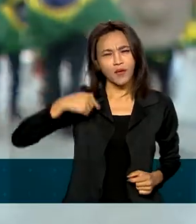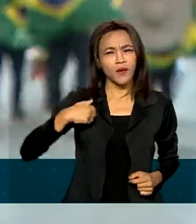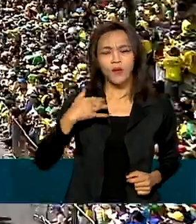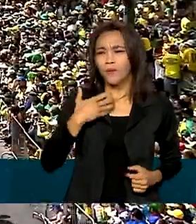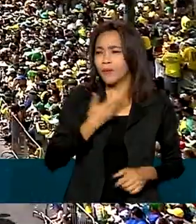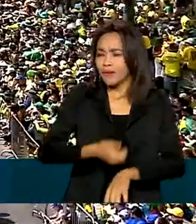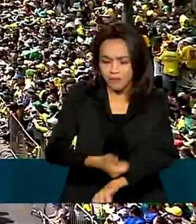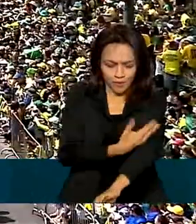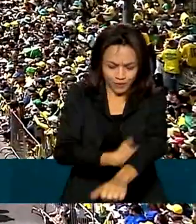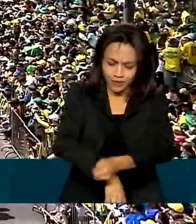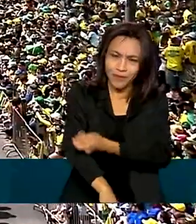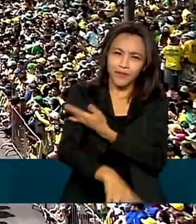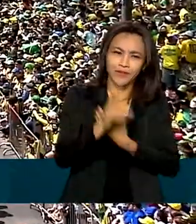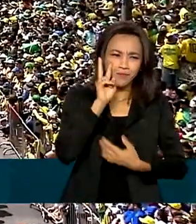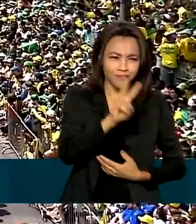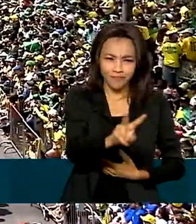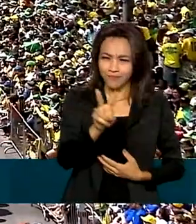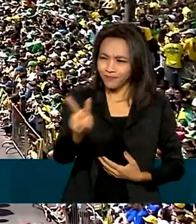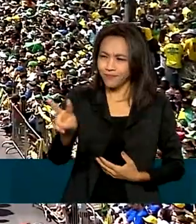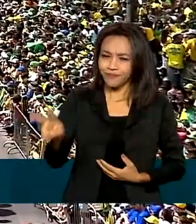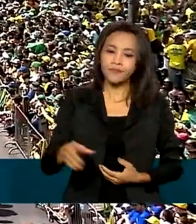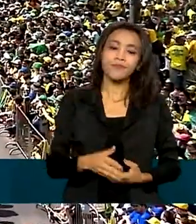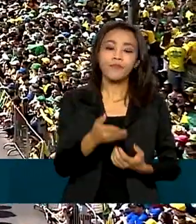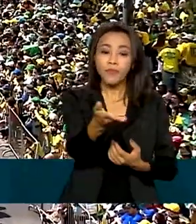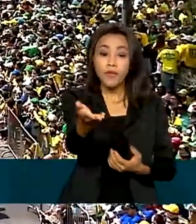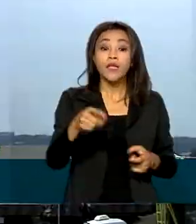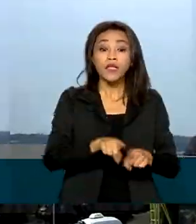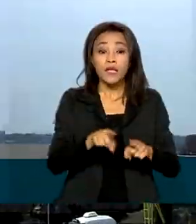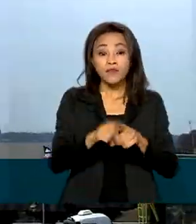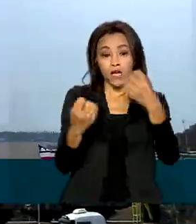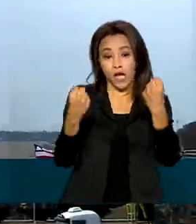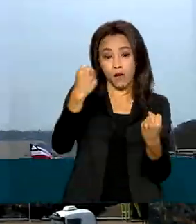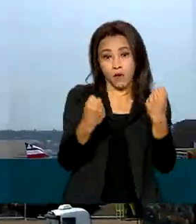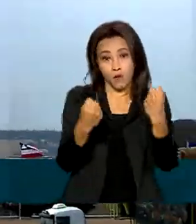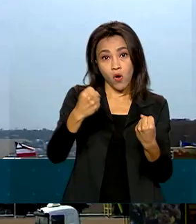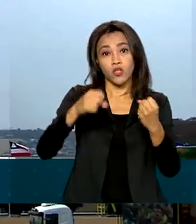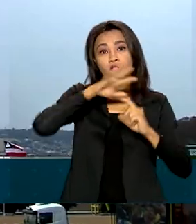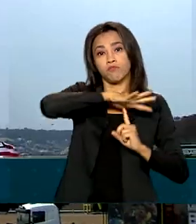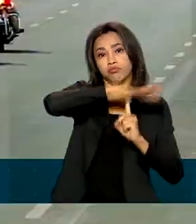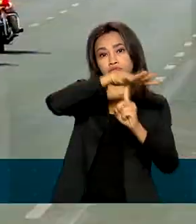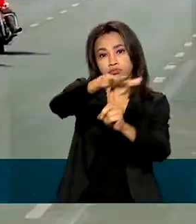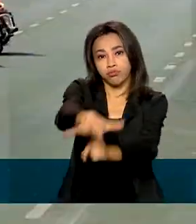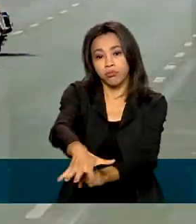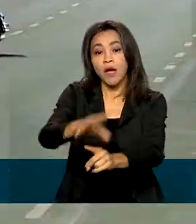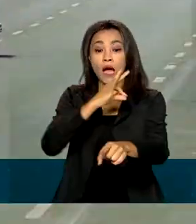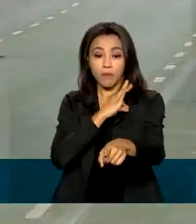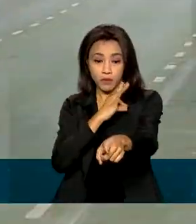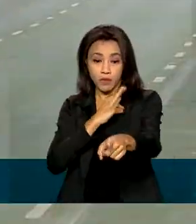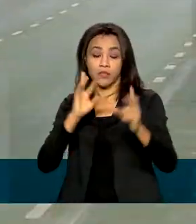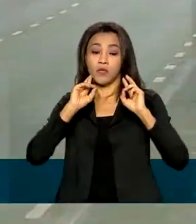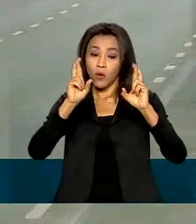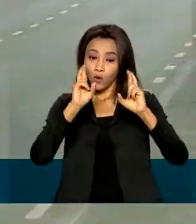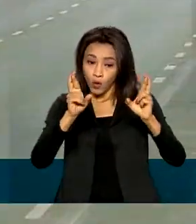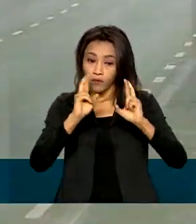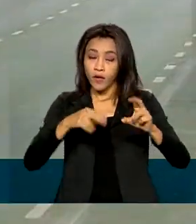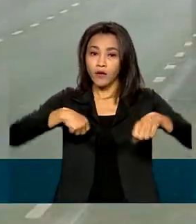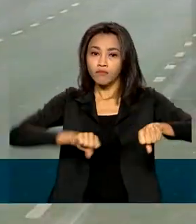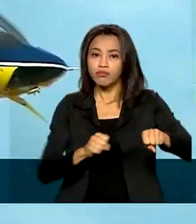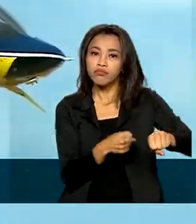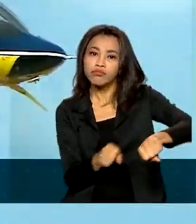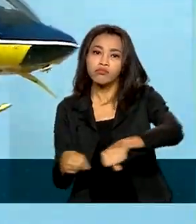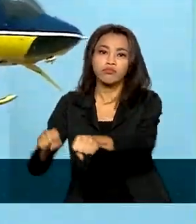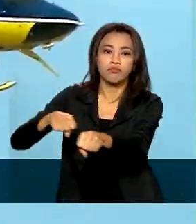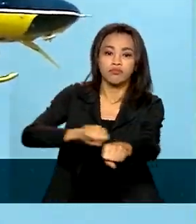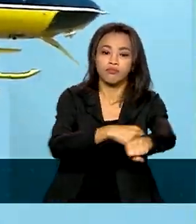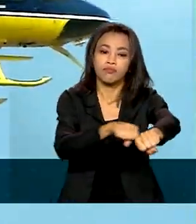muito emocionante. Forças de segurança levaram viaturas, caminhões e aeronaves. A Polícia Rodoviária Federal desfilou com motocicletas